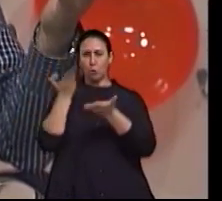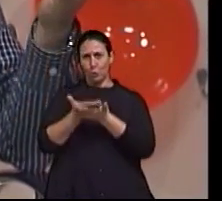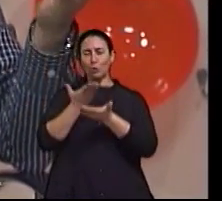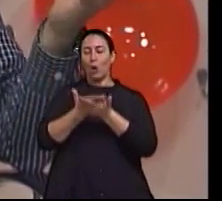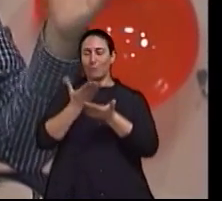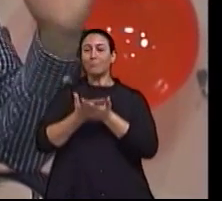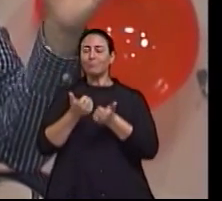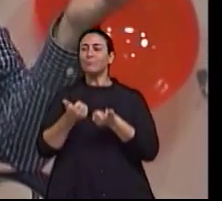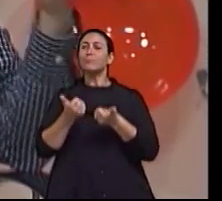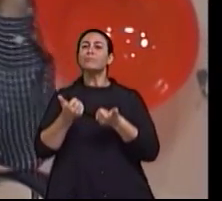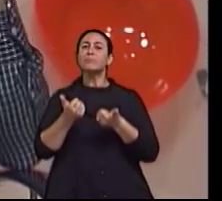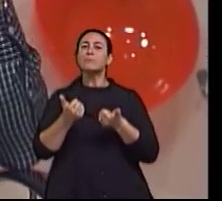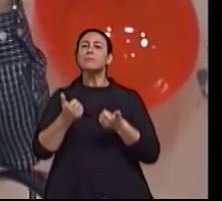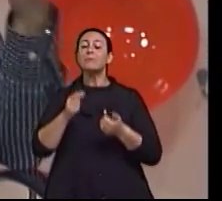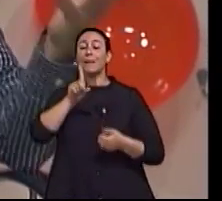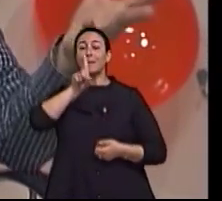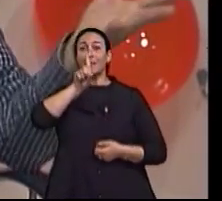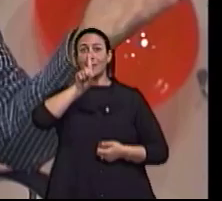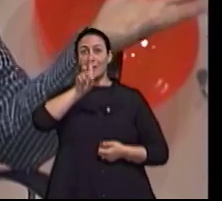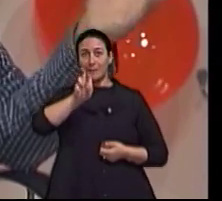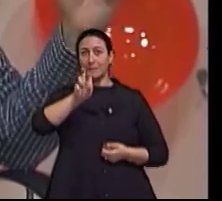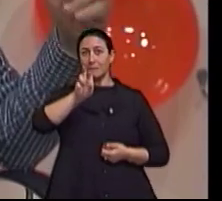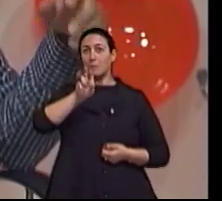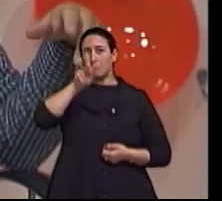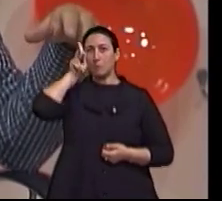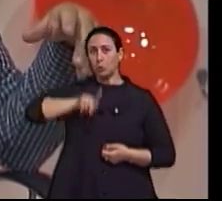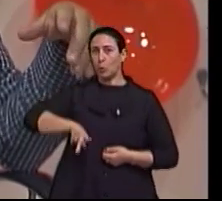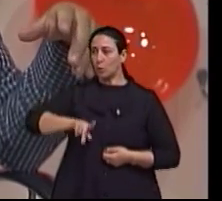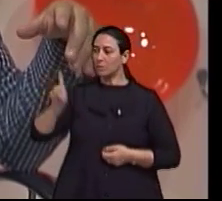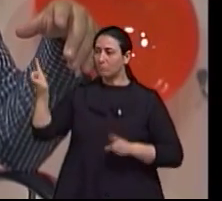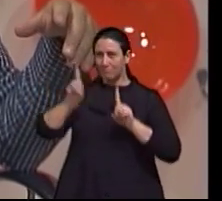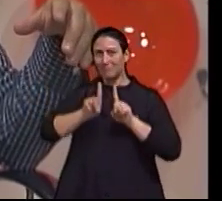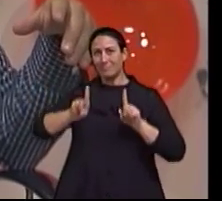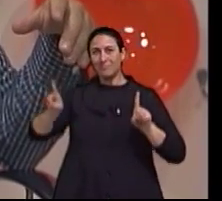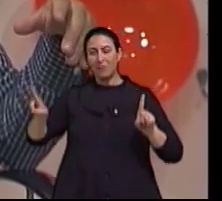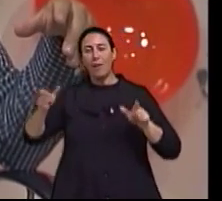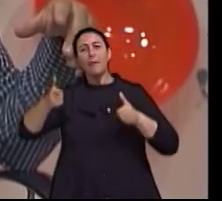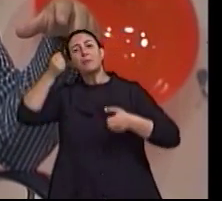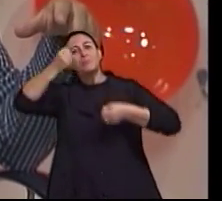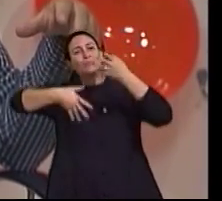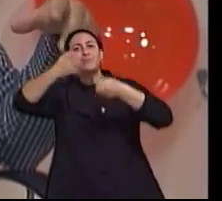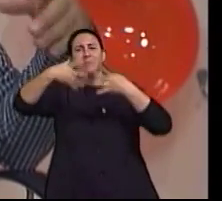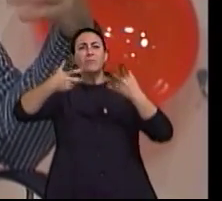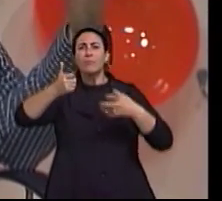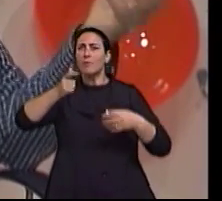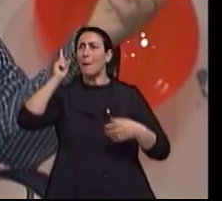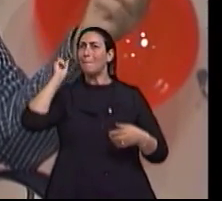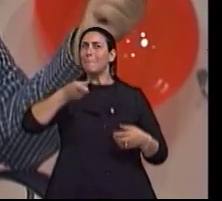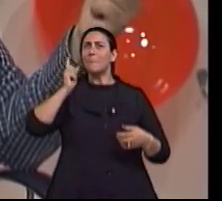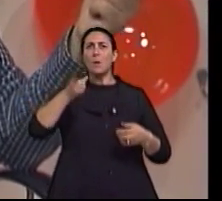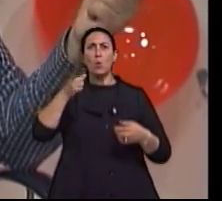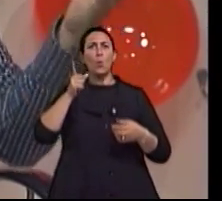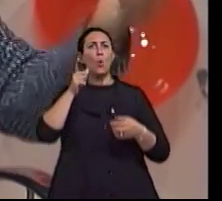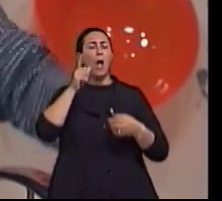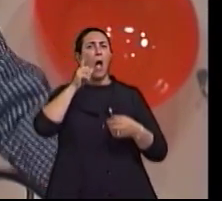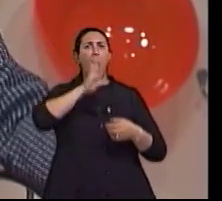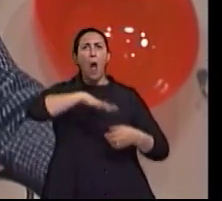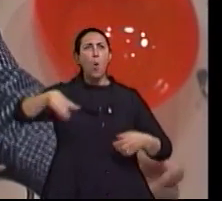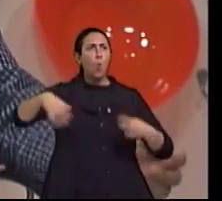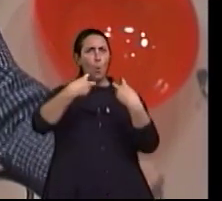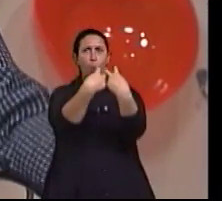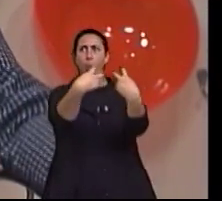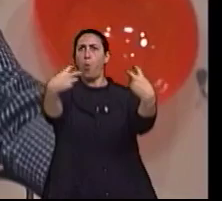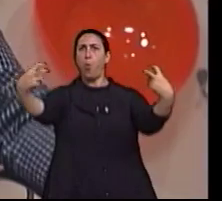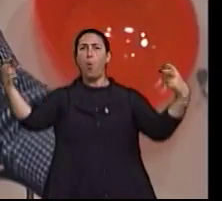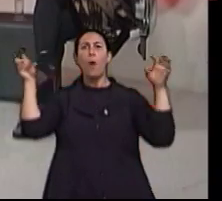Então tinha 15 pessoas lá e estavam mais de mil anos de história ali dentro de uma sala de aula da PUC. Foi uma vivência muito grande. Interessante